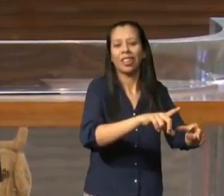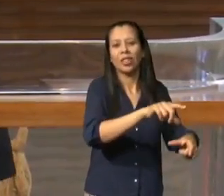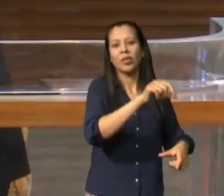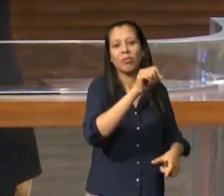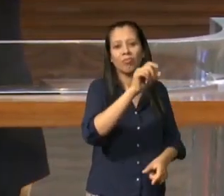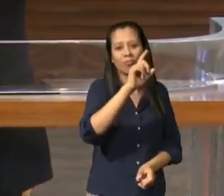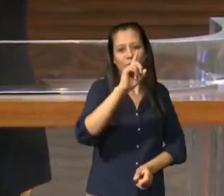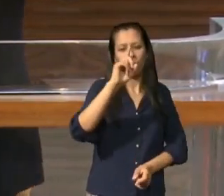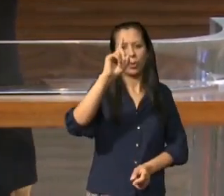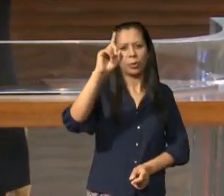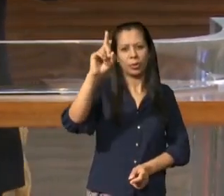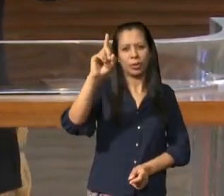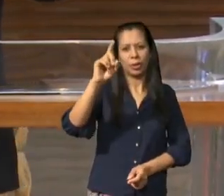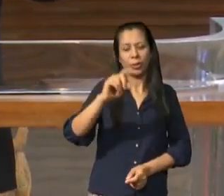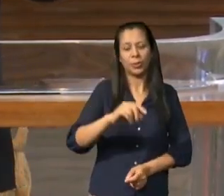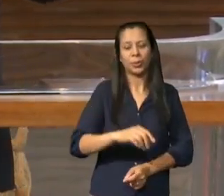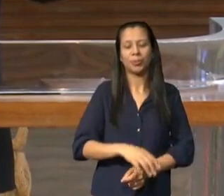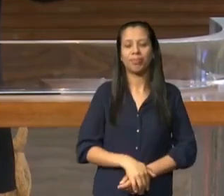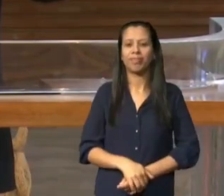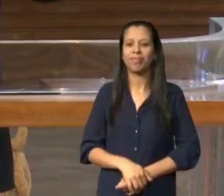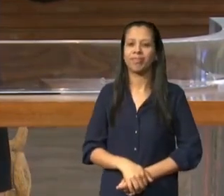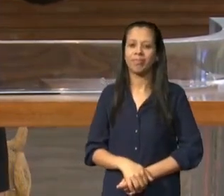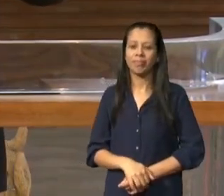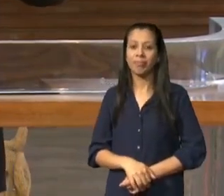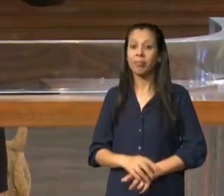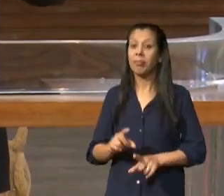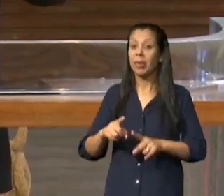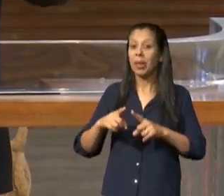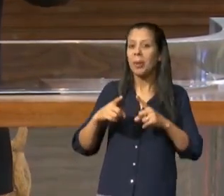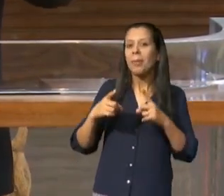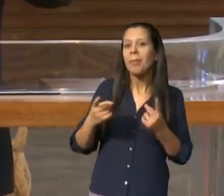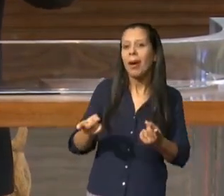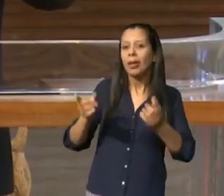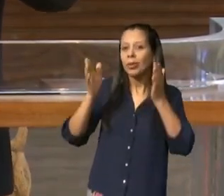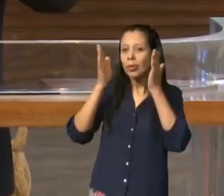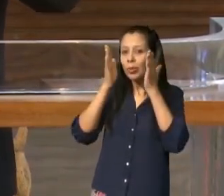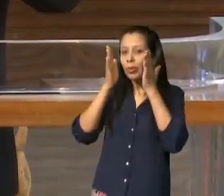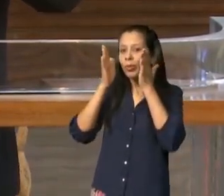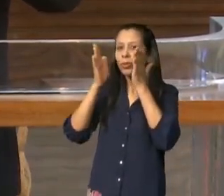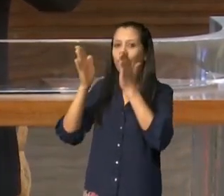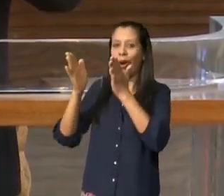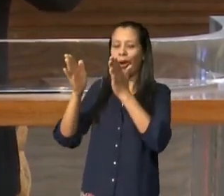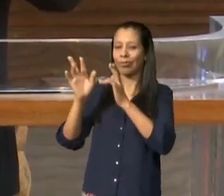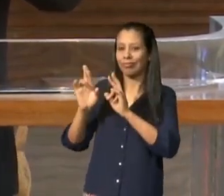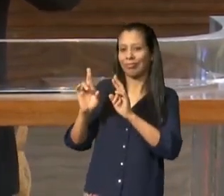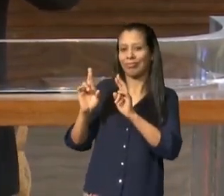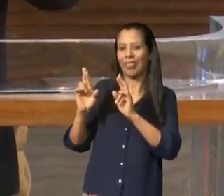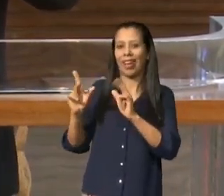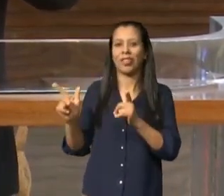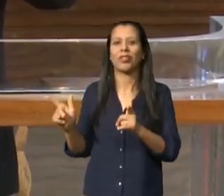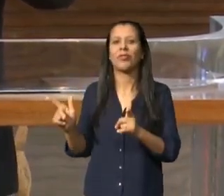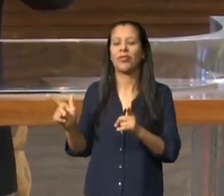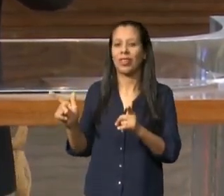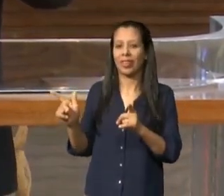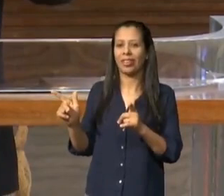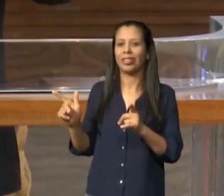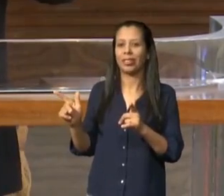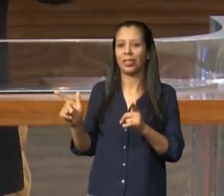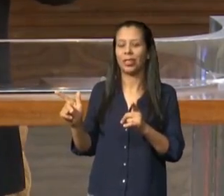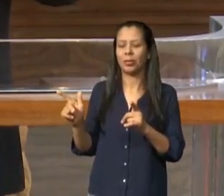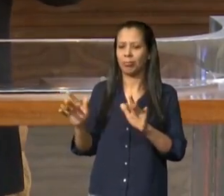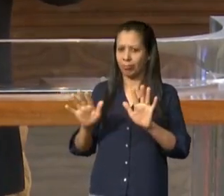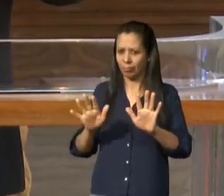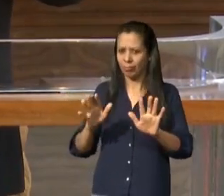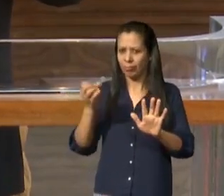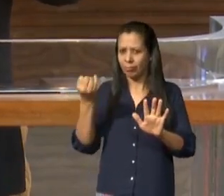propósito é aquilo que me leva a alcançar o objetivo neste caso o propósito daqueles